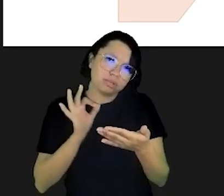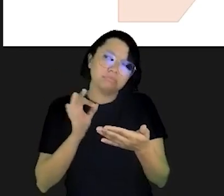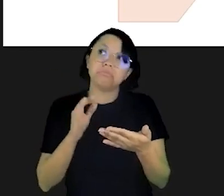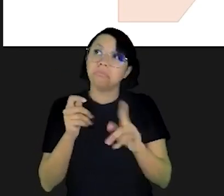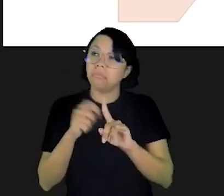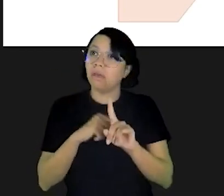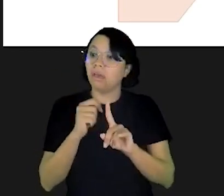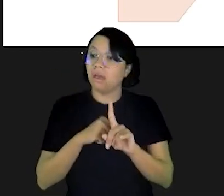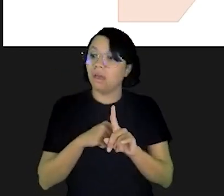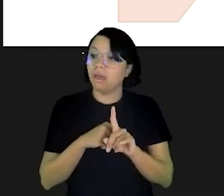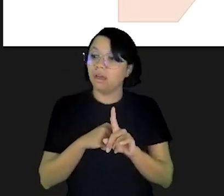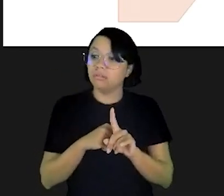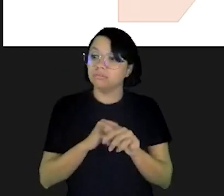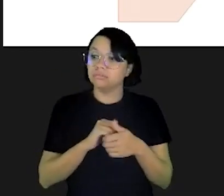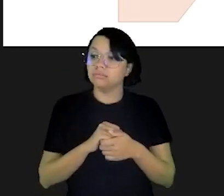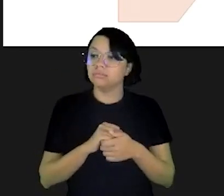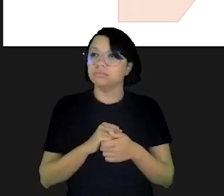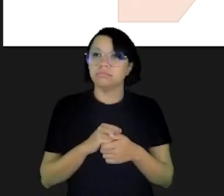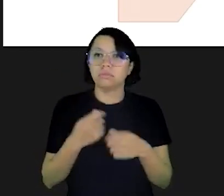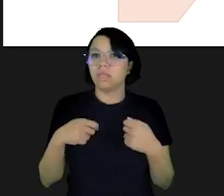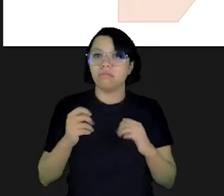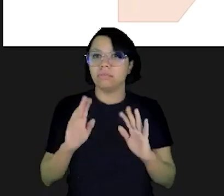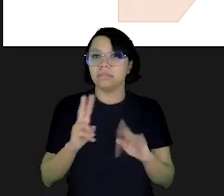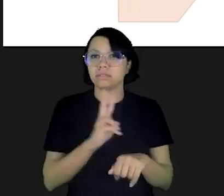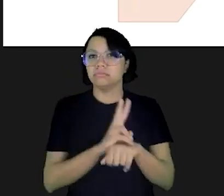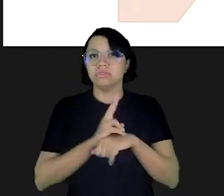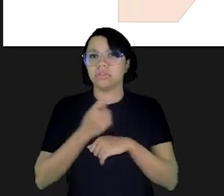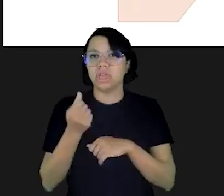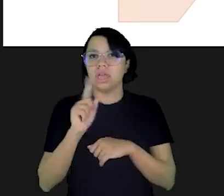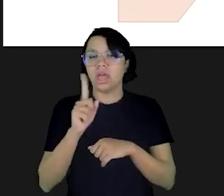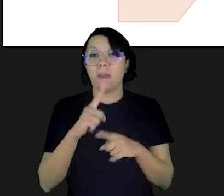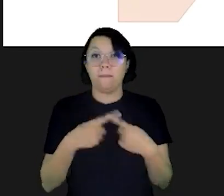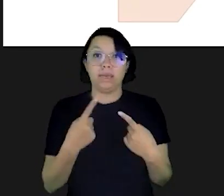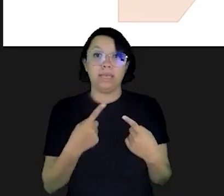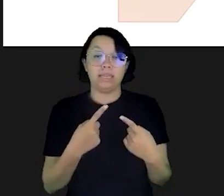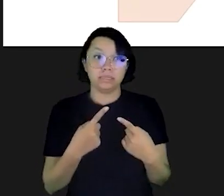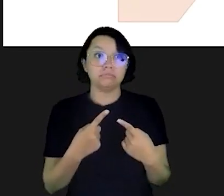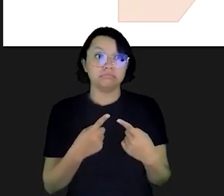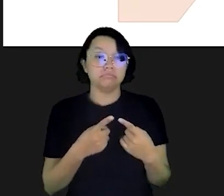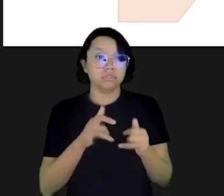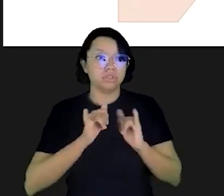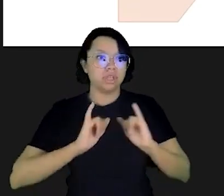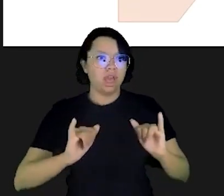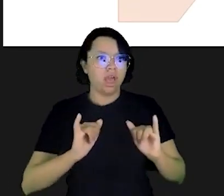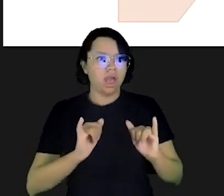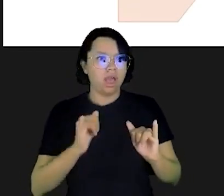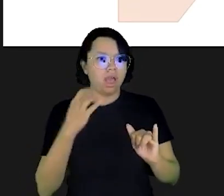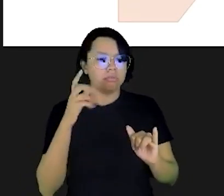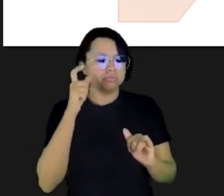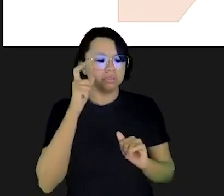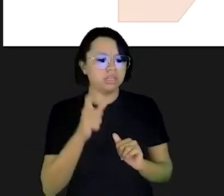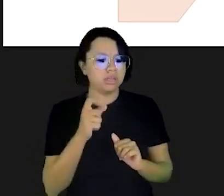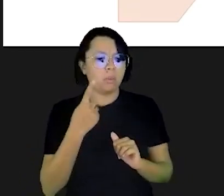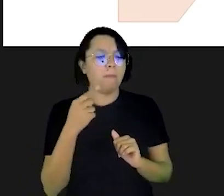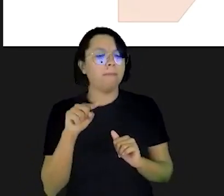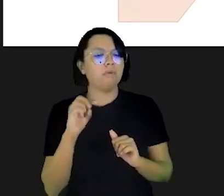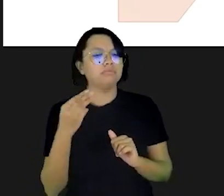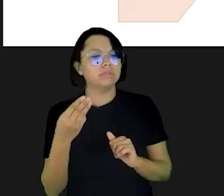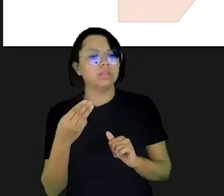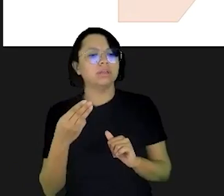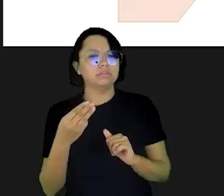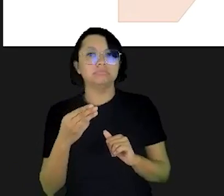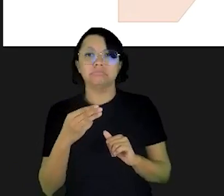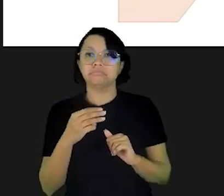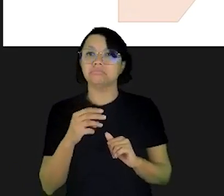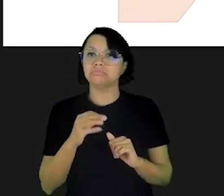crédito a 1.3% rapaz eu não estava nem precisando pegar dinheiro emprestado não mas essa oferta aqui parece